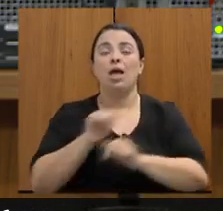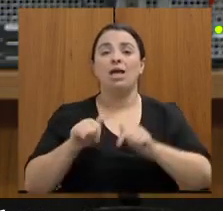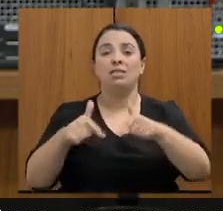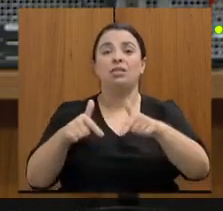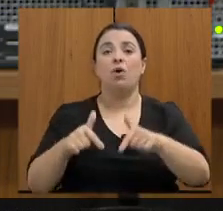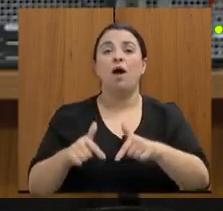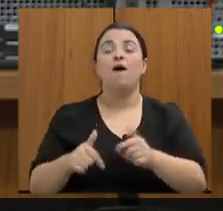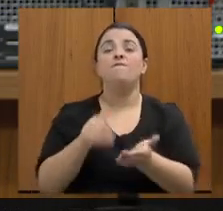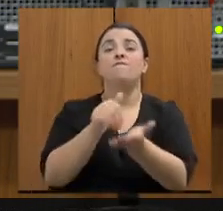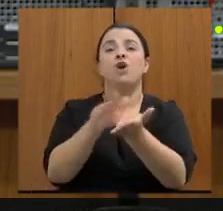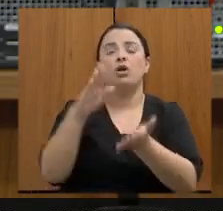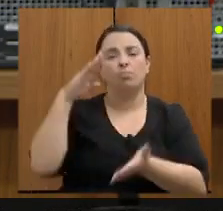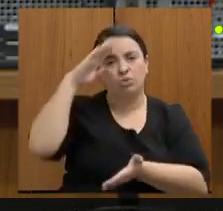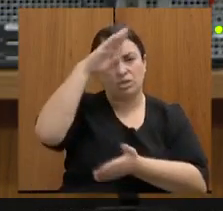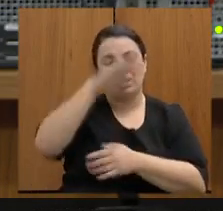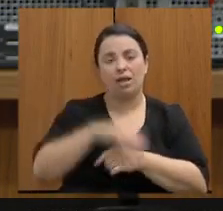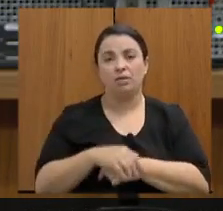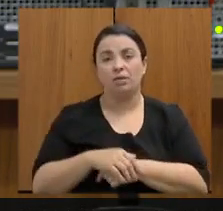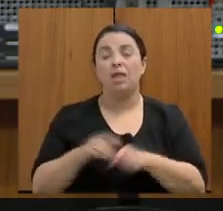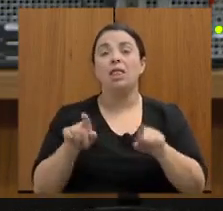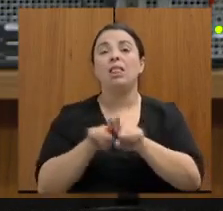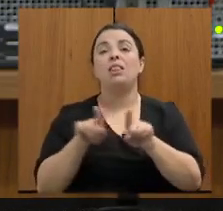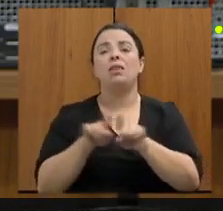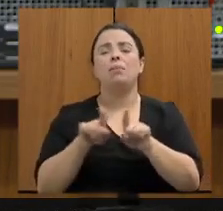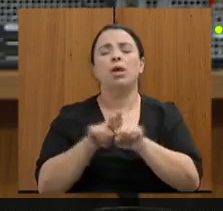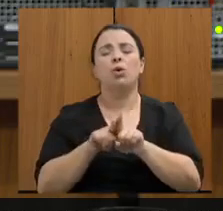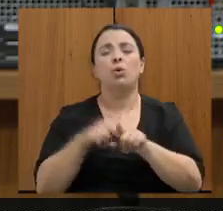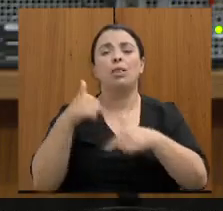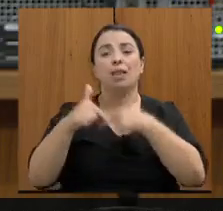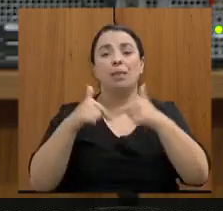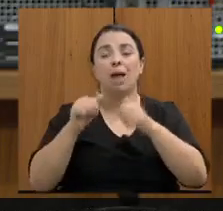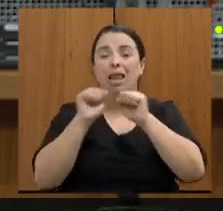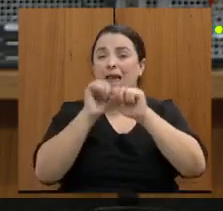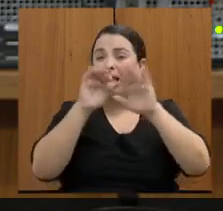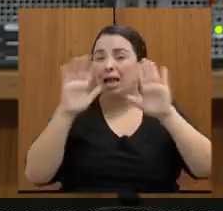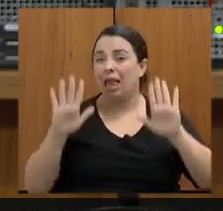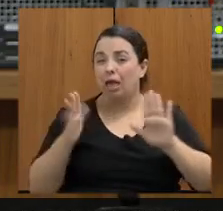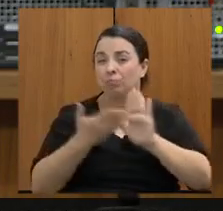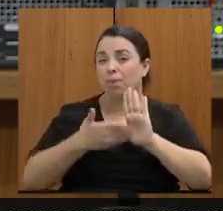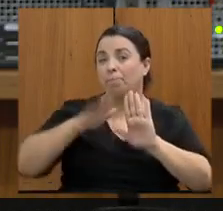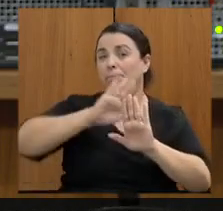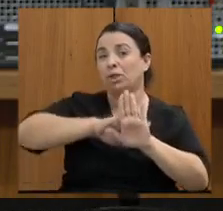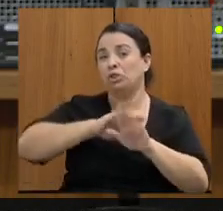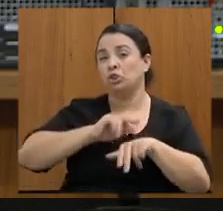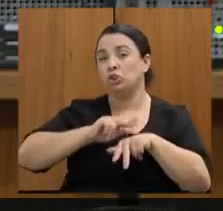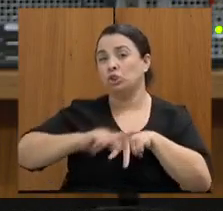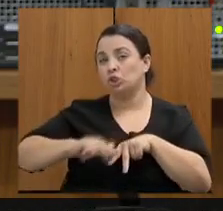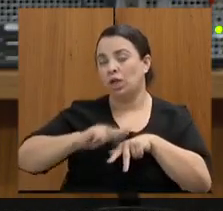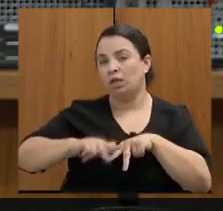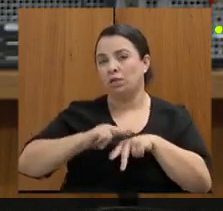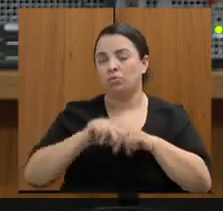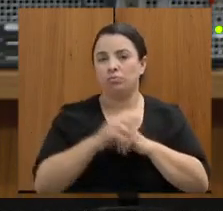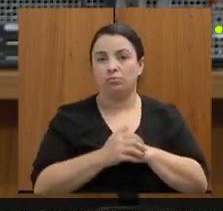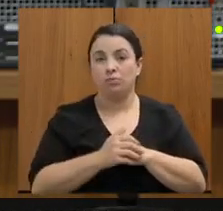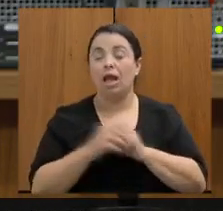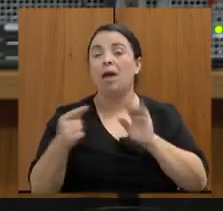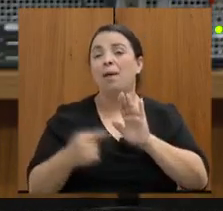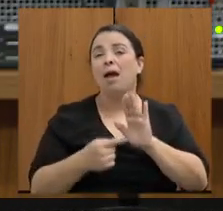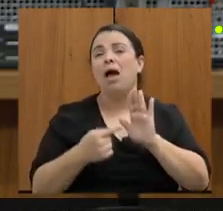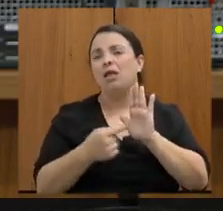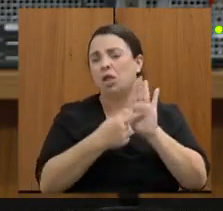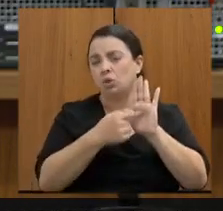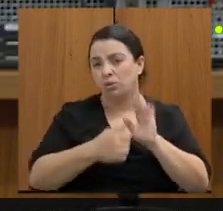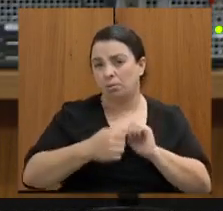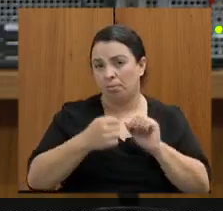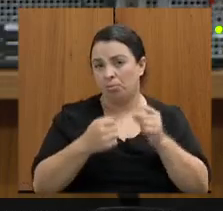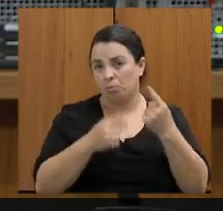de gênero também em escolas estaduais de Minas Gerais a primeira denúncia trata-se de um relato do pai que no dia 8 de 6